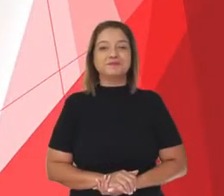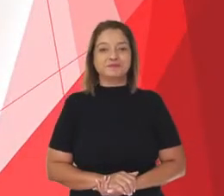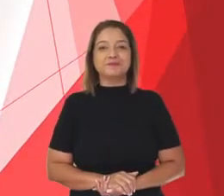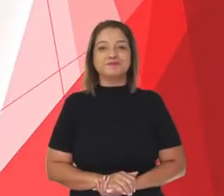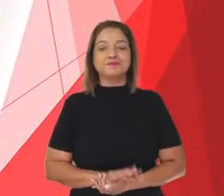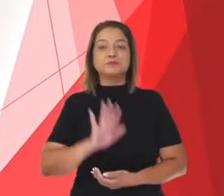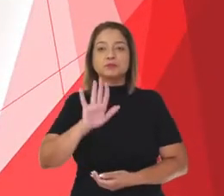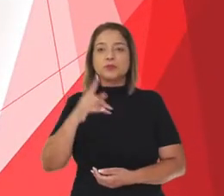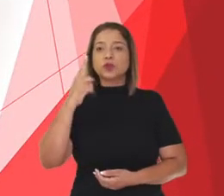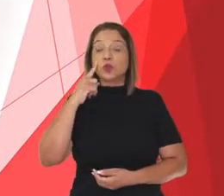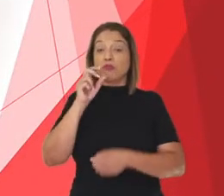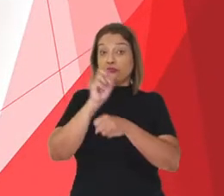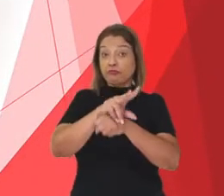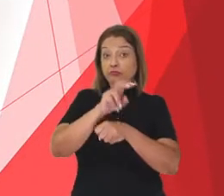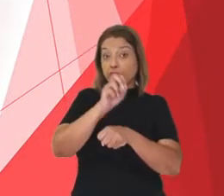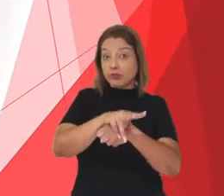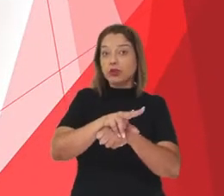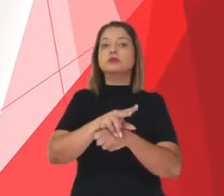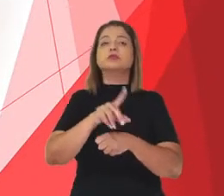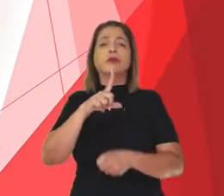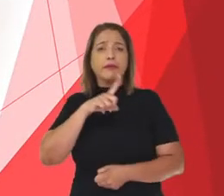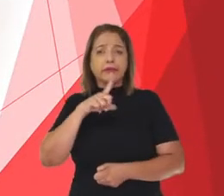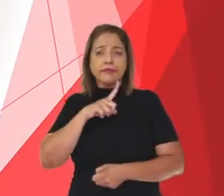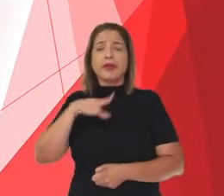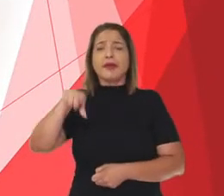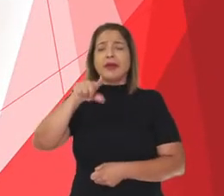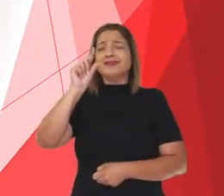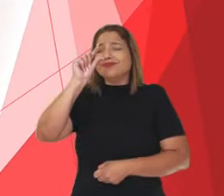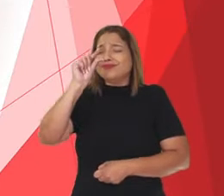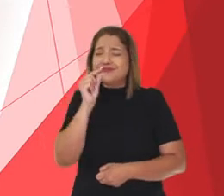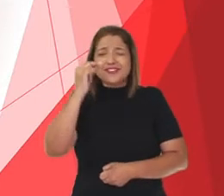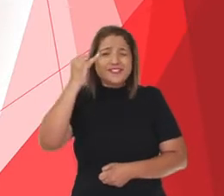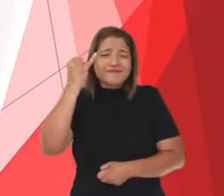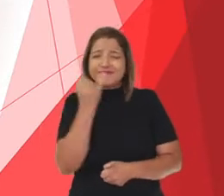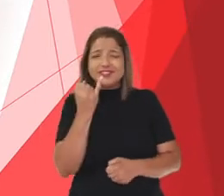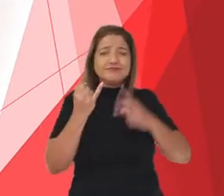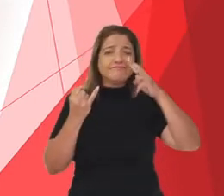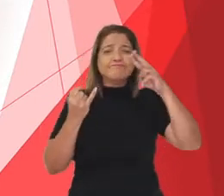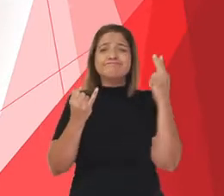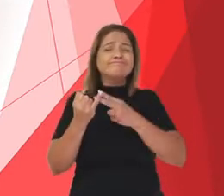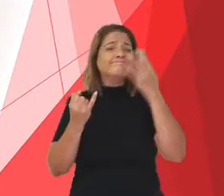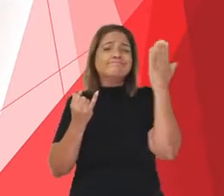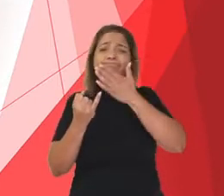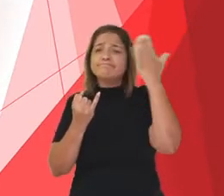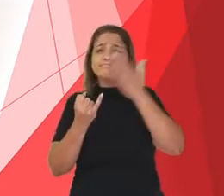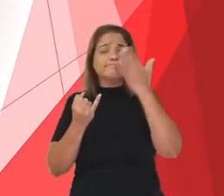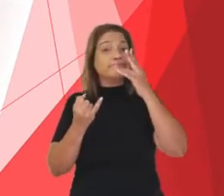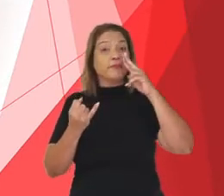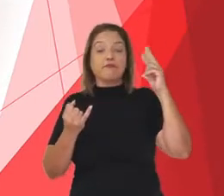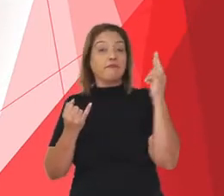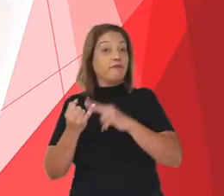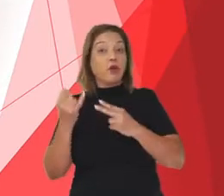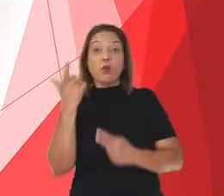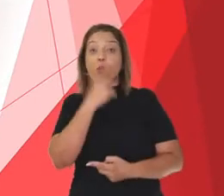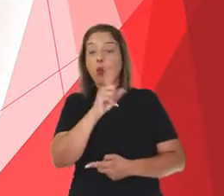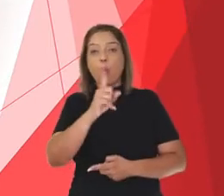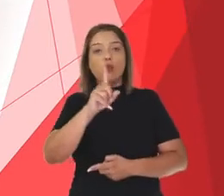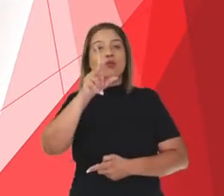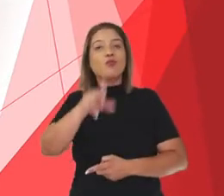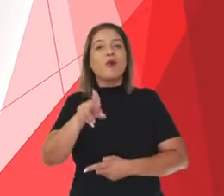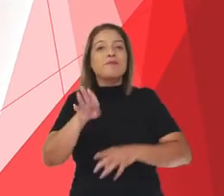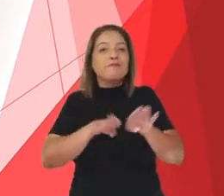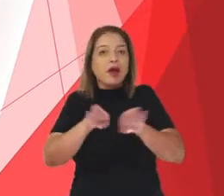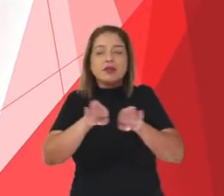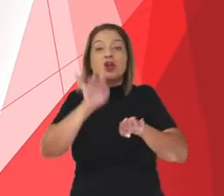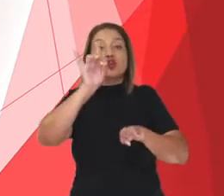Já os vírus são seres muito pequenos, menores ainda que uma bactéria, que a gente só vê